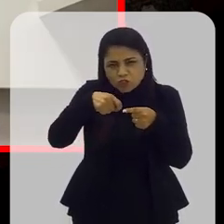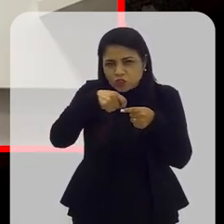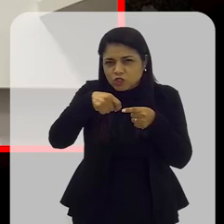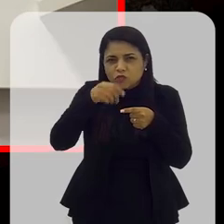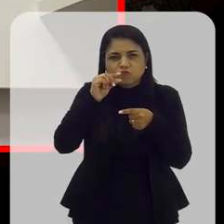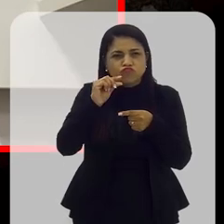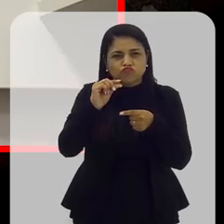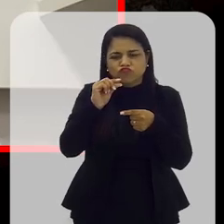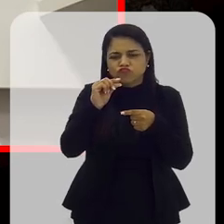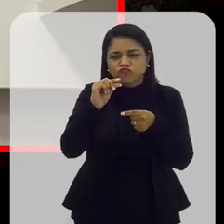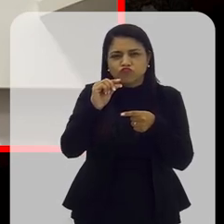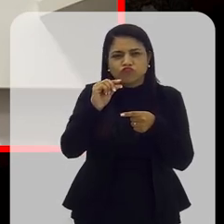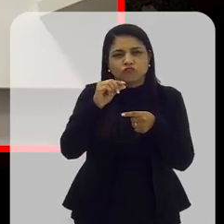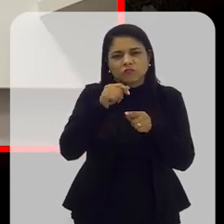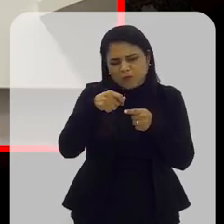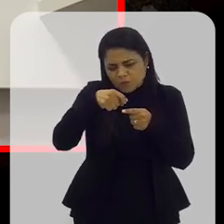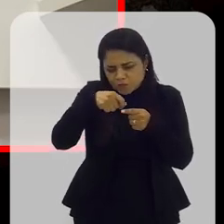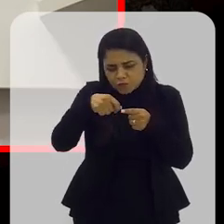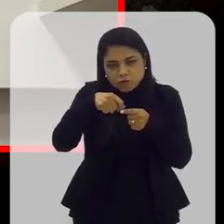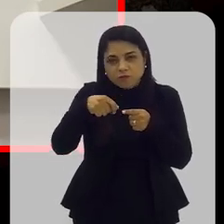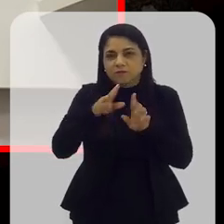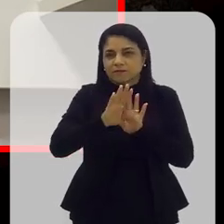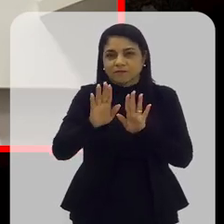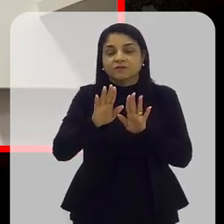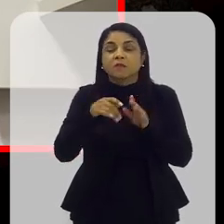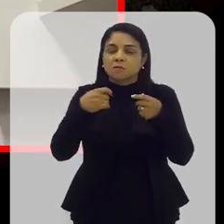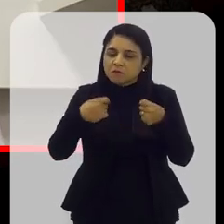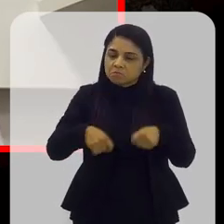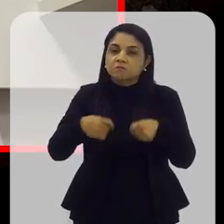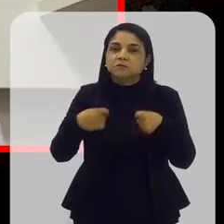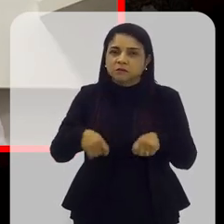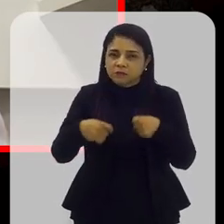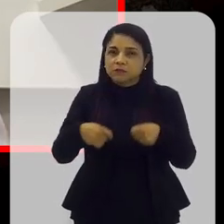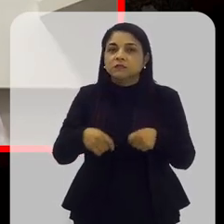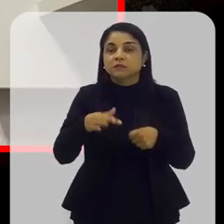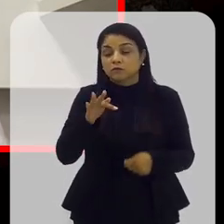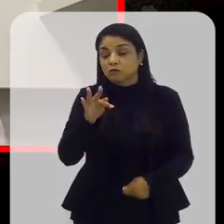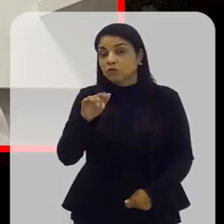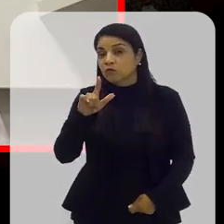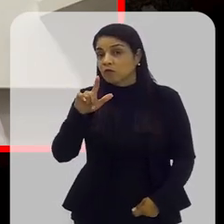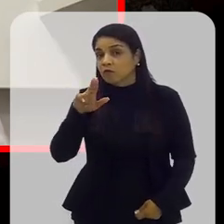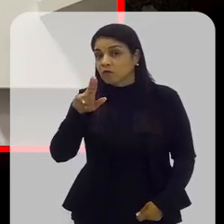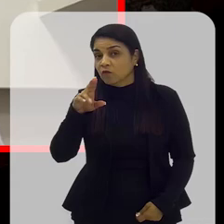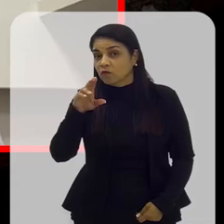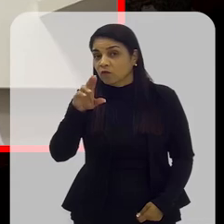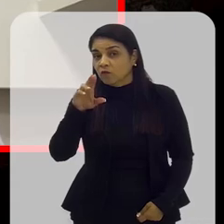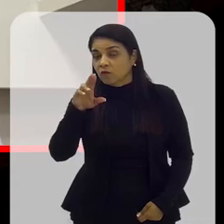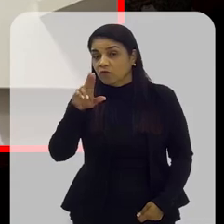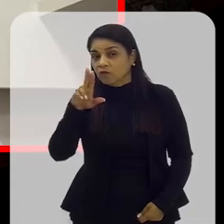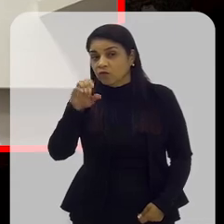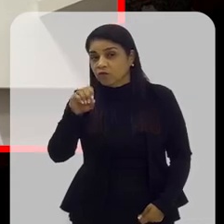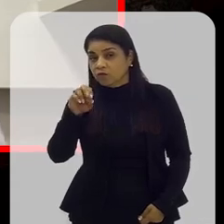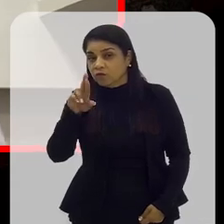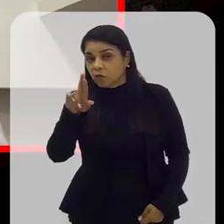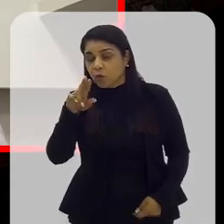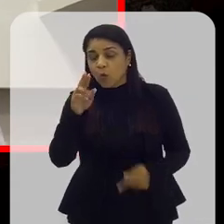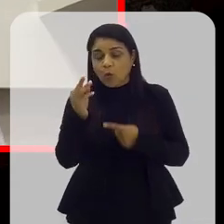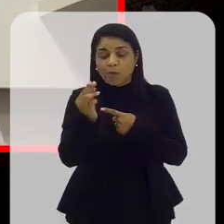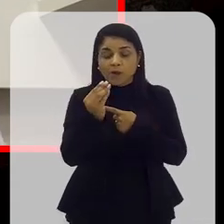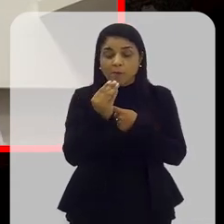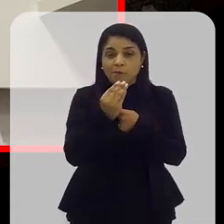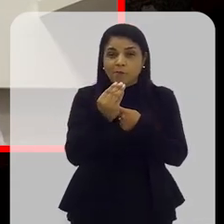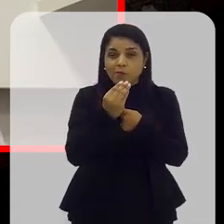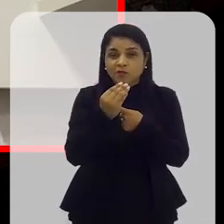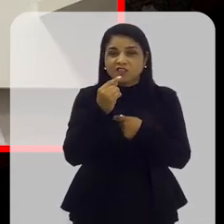que é uma sujeira de pasta, uma quantidade de um grão de arroz seco, mas já precisa desse flúor porque ele vai proteger a